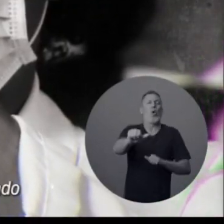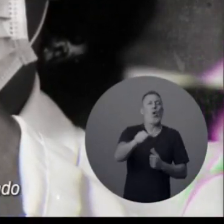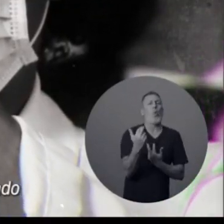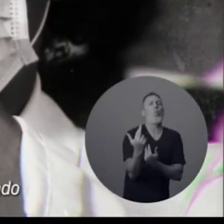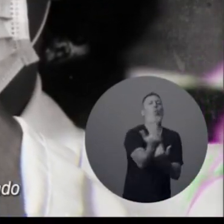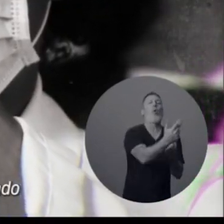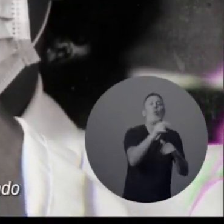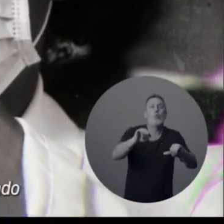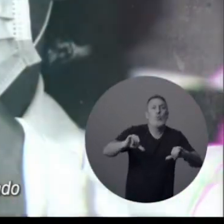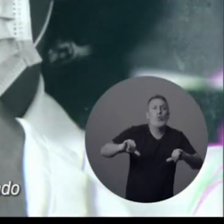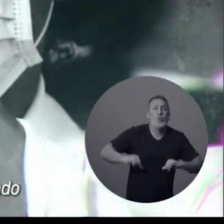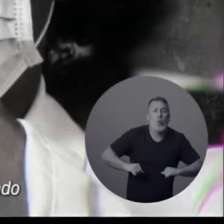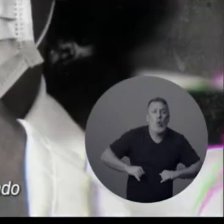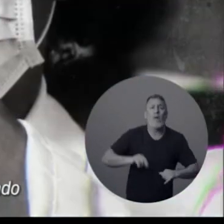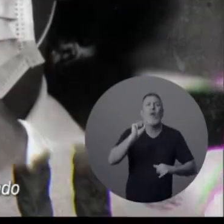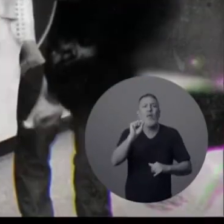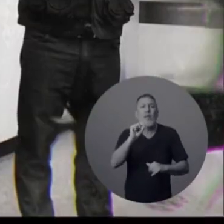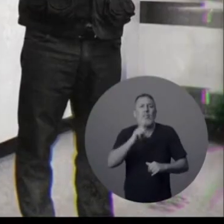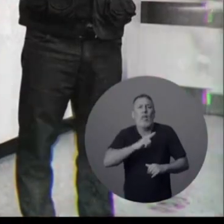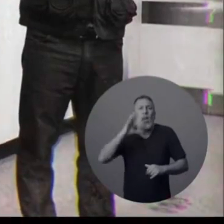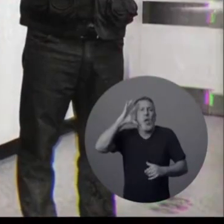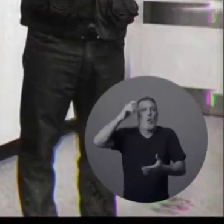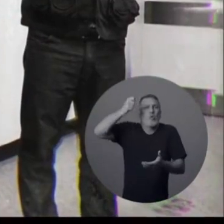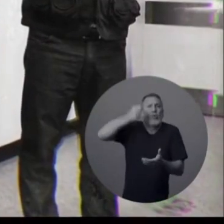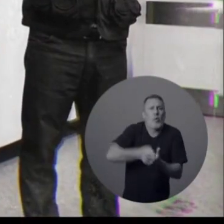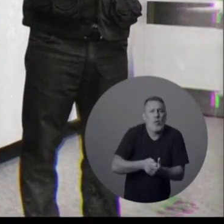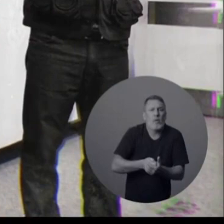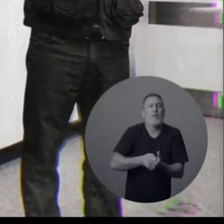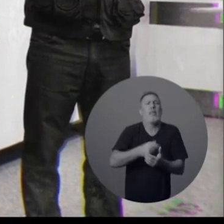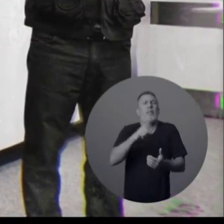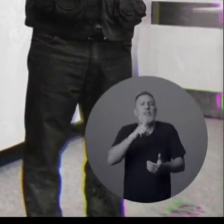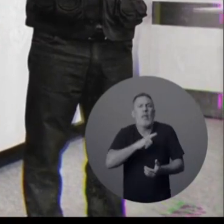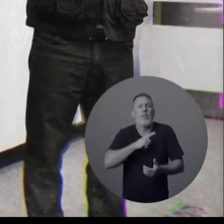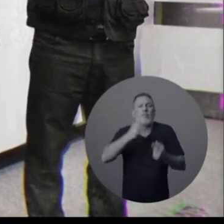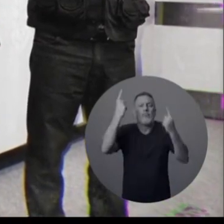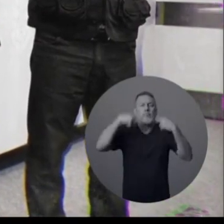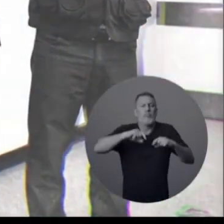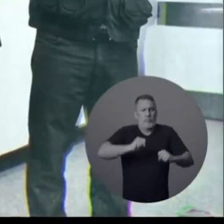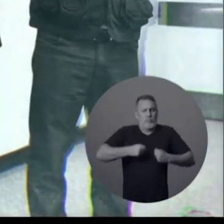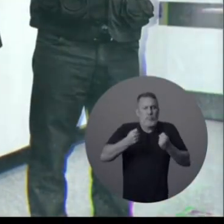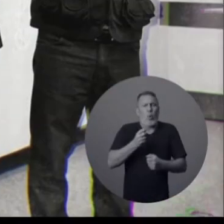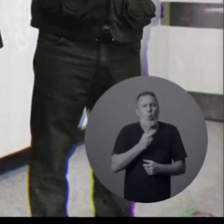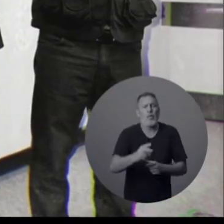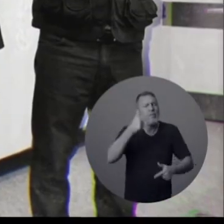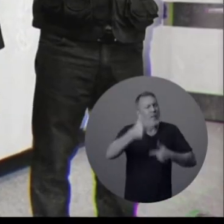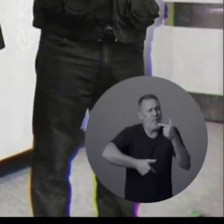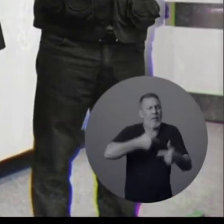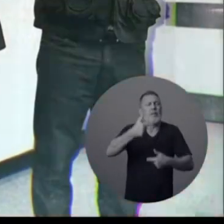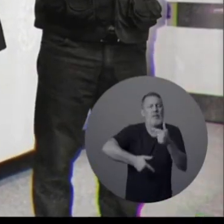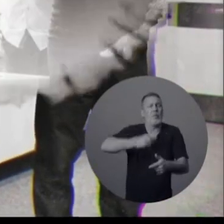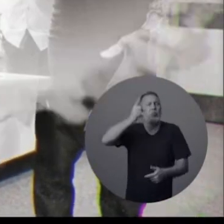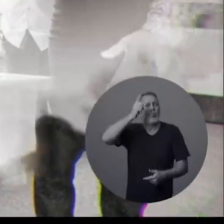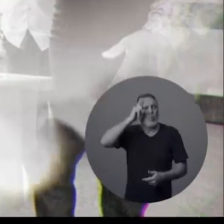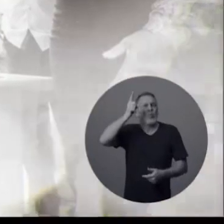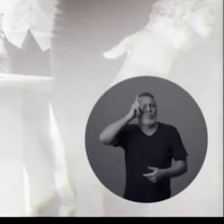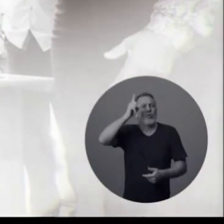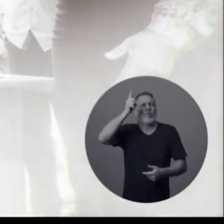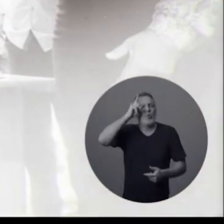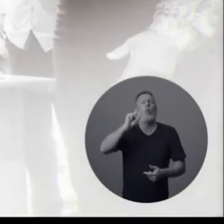ter empatia, tem que se colocar no lugar de quem tá sofrendo. Pra poder tomar decisão, ter energia, pra seguir em frente, trabalhar